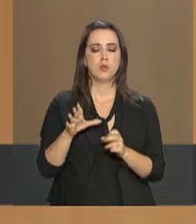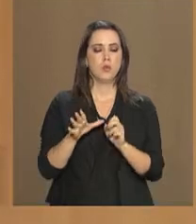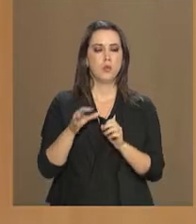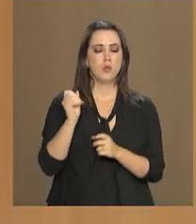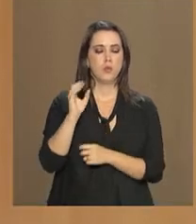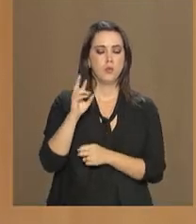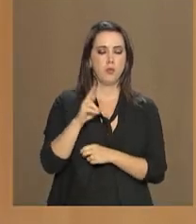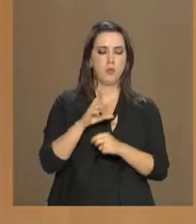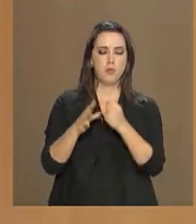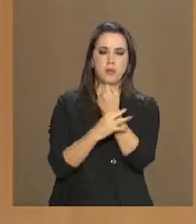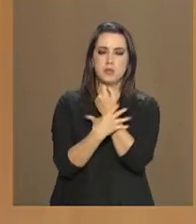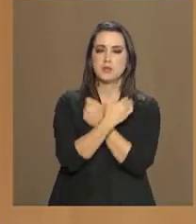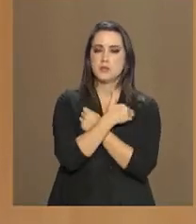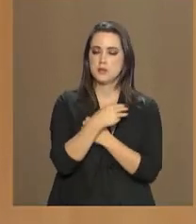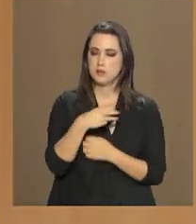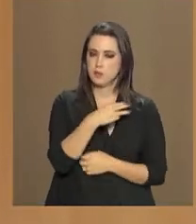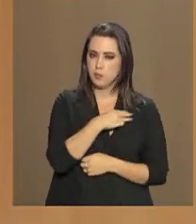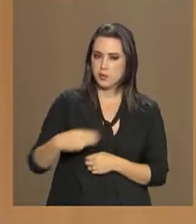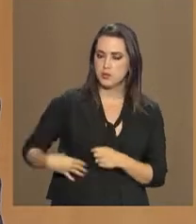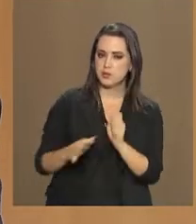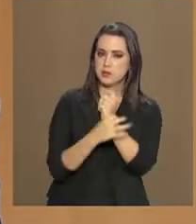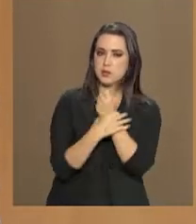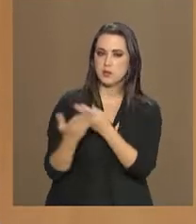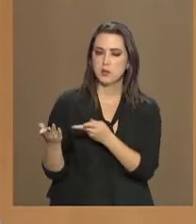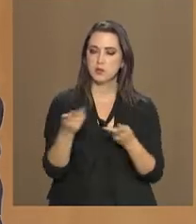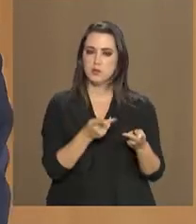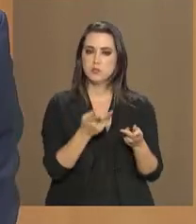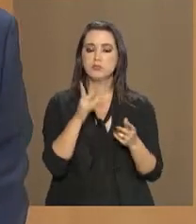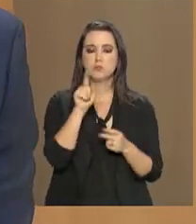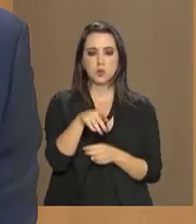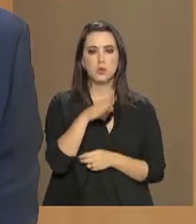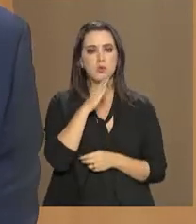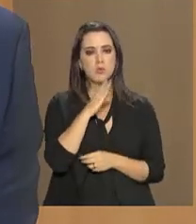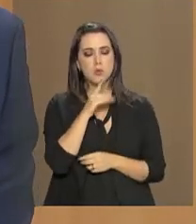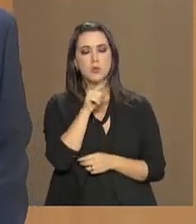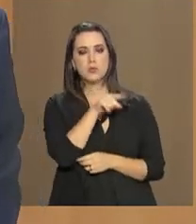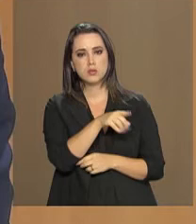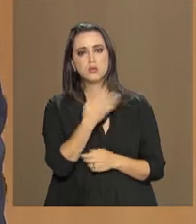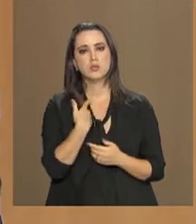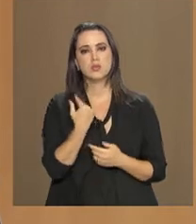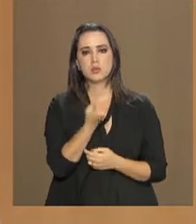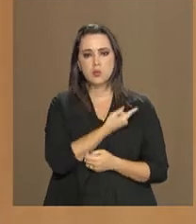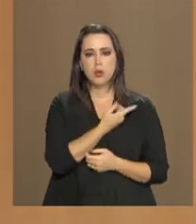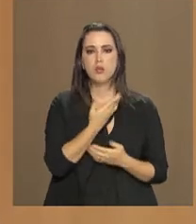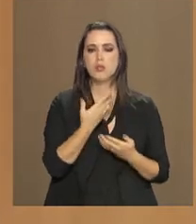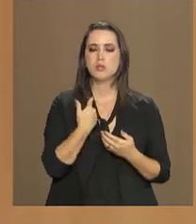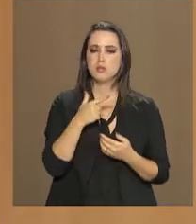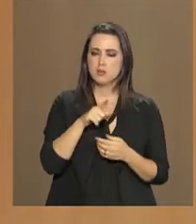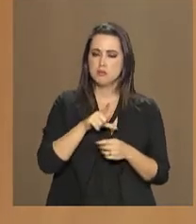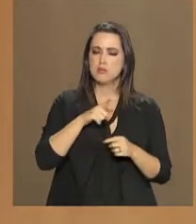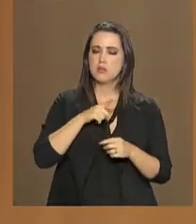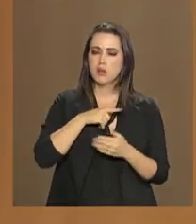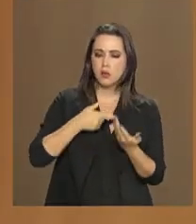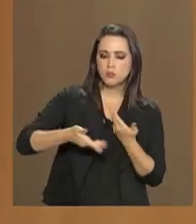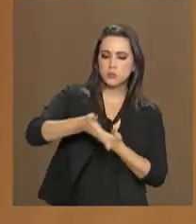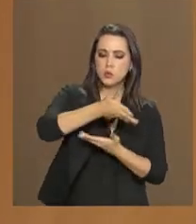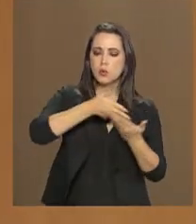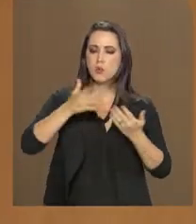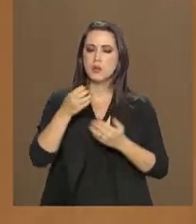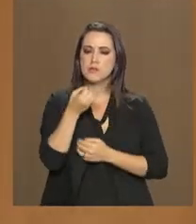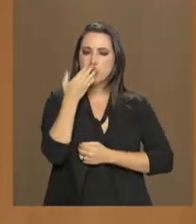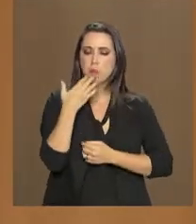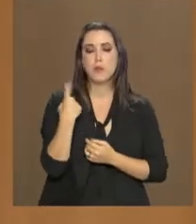ministro Jungmann e mantenho, com excelência, uma relação bastante cordial. e isso